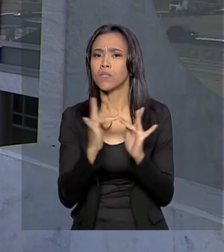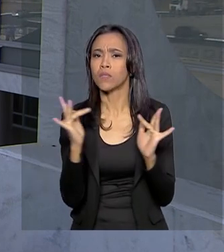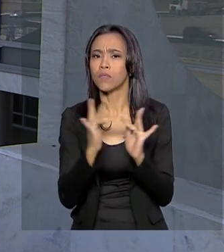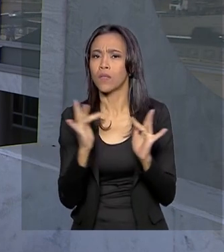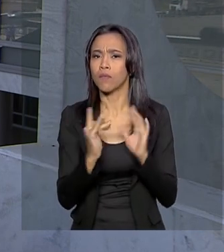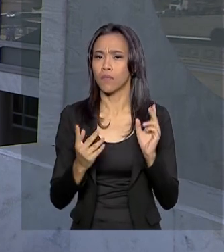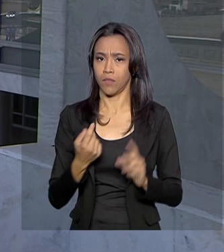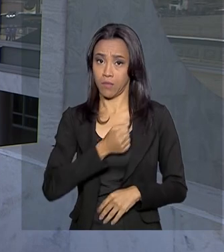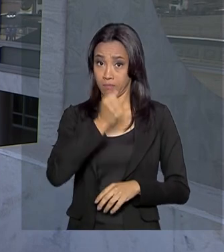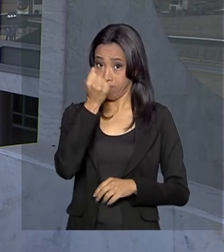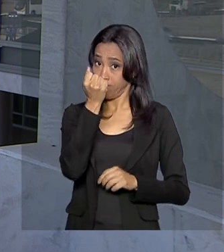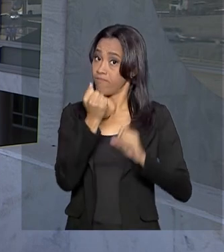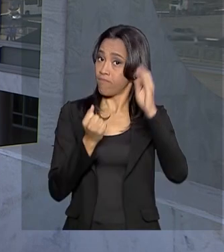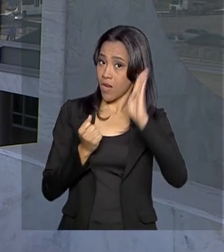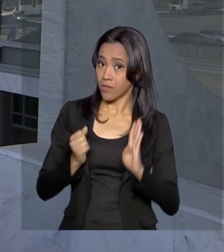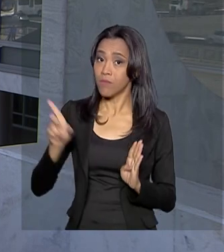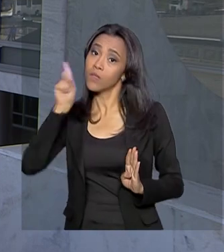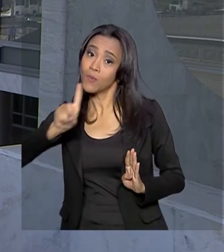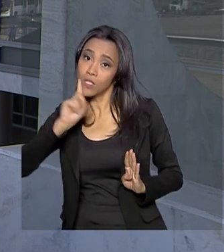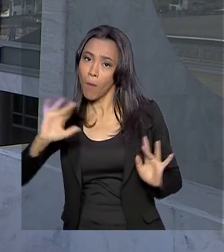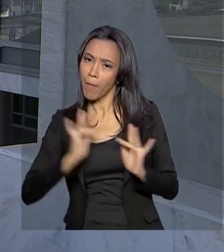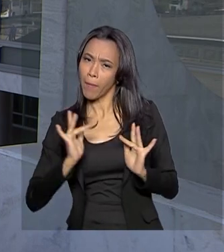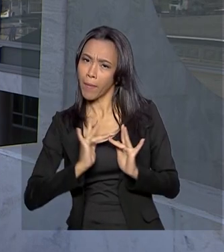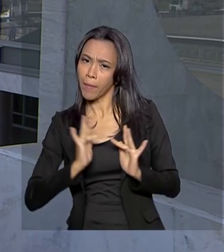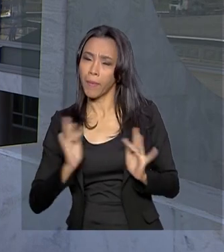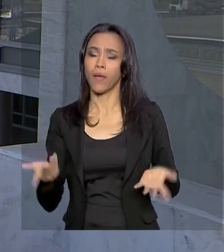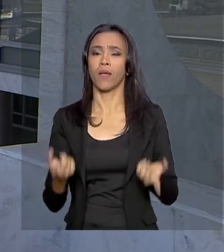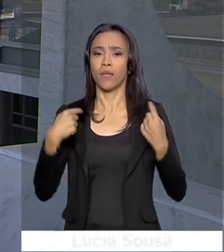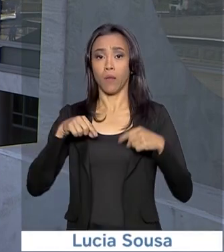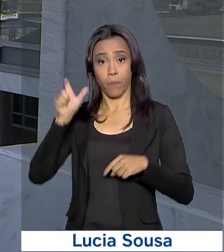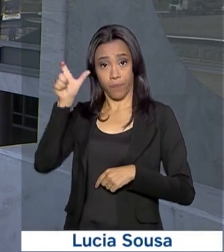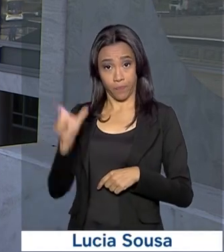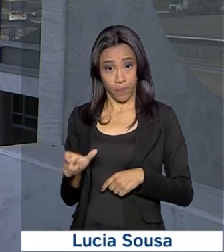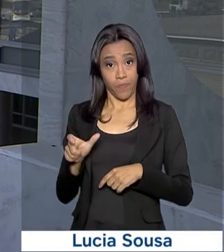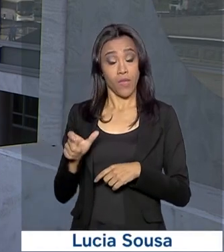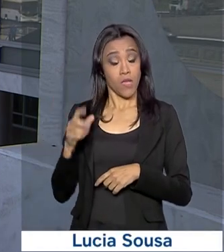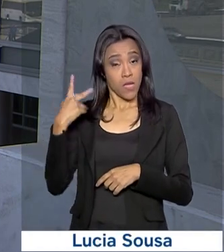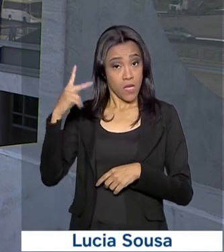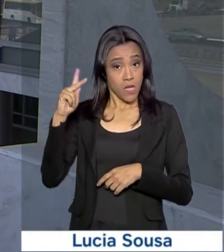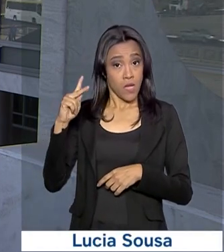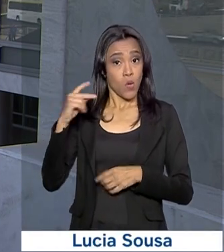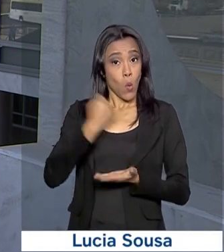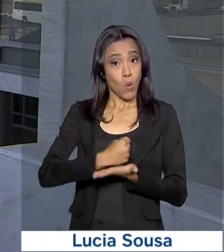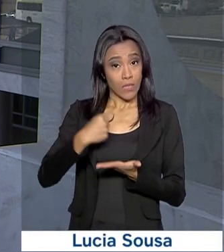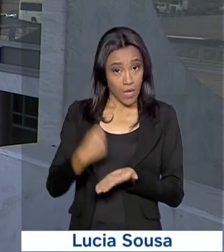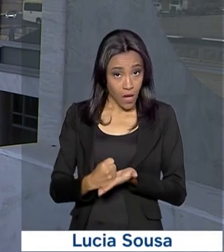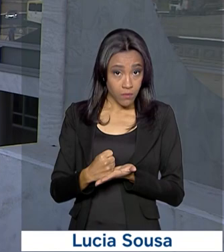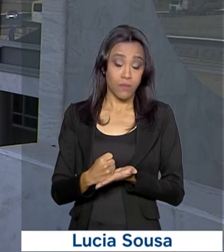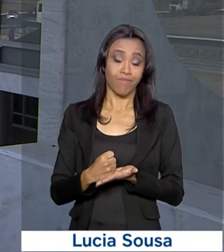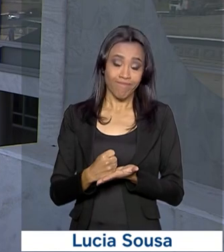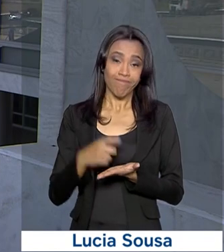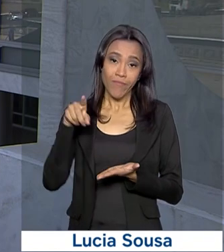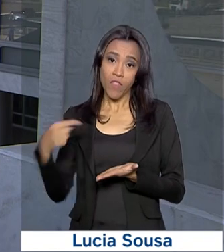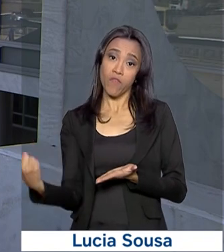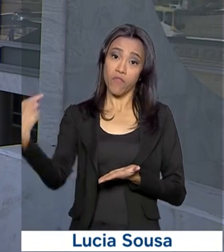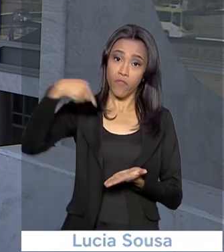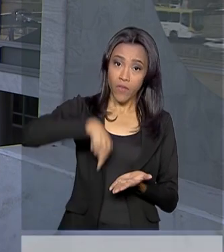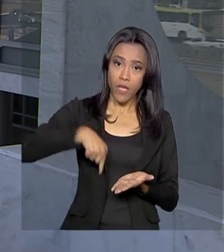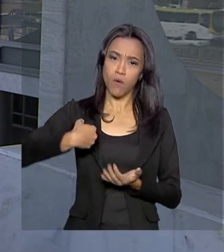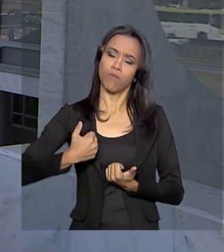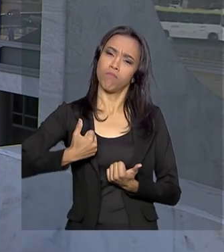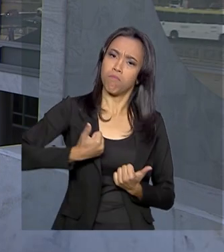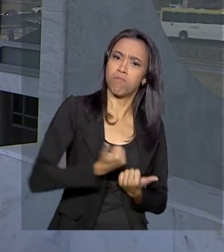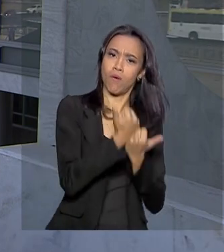países. E de acordo com um comunicado oficial do governo norte-americano, ele veio reforçar o compromisso do governo